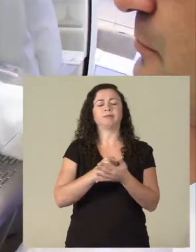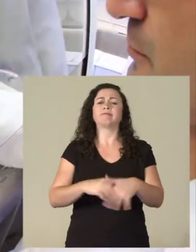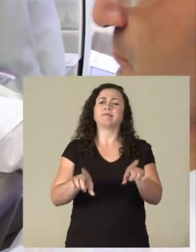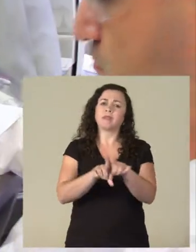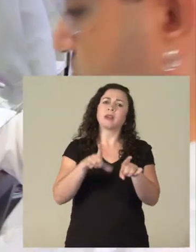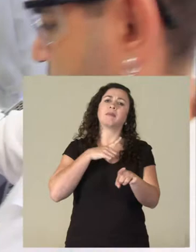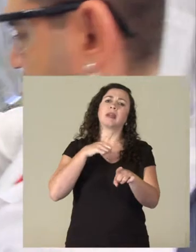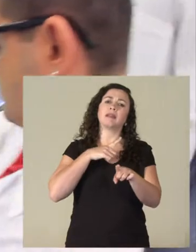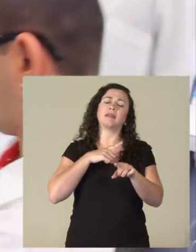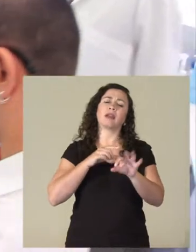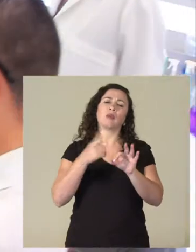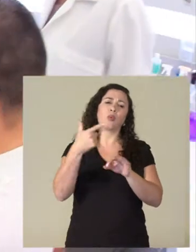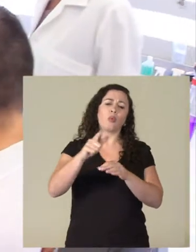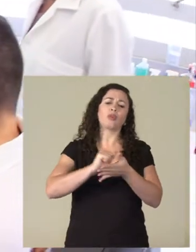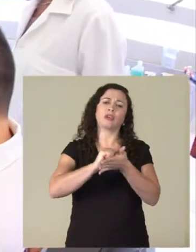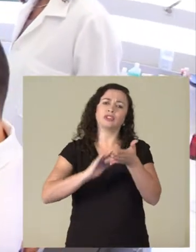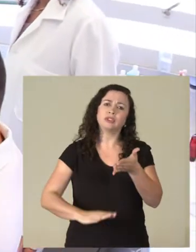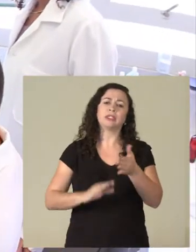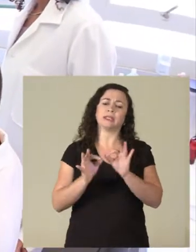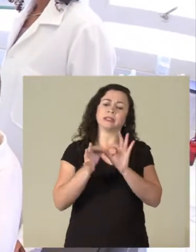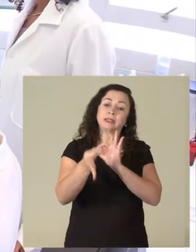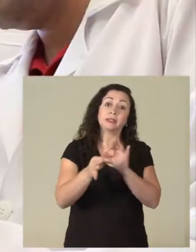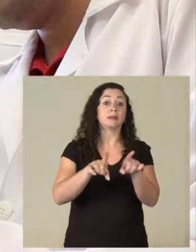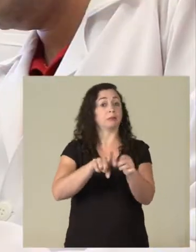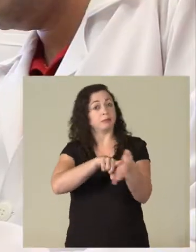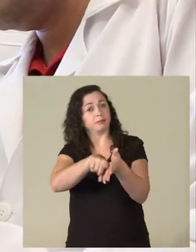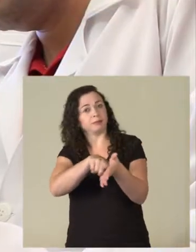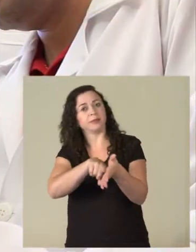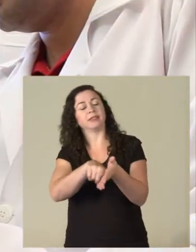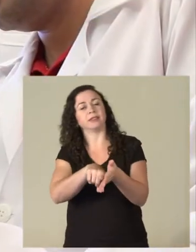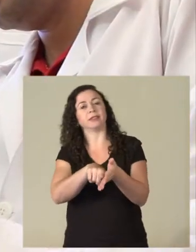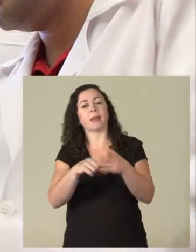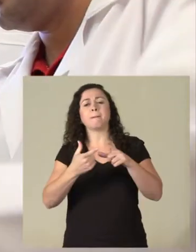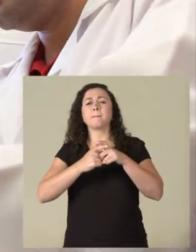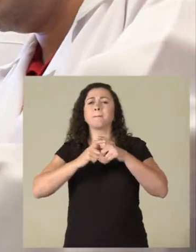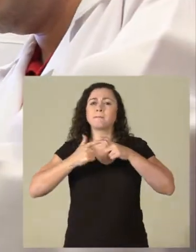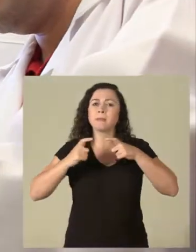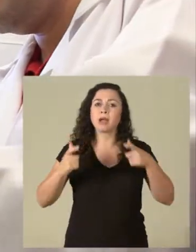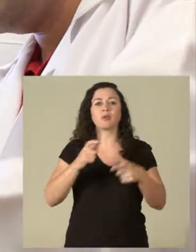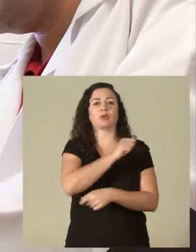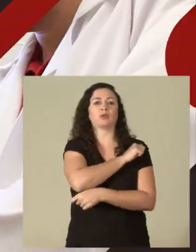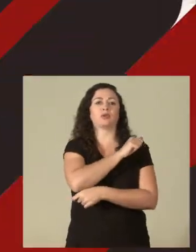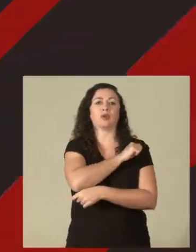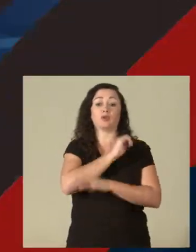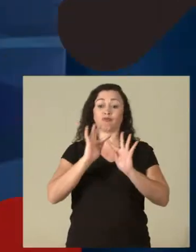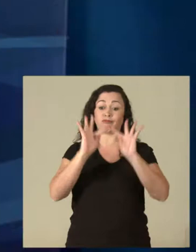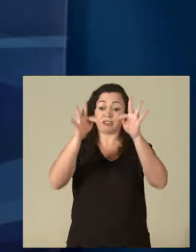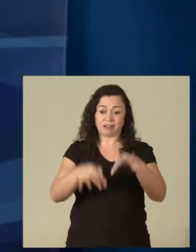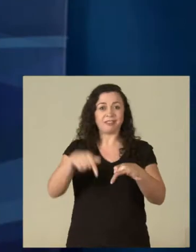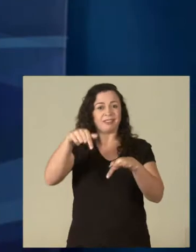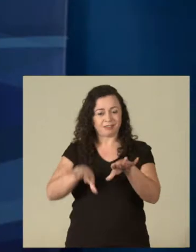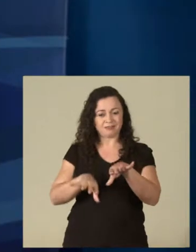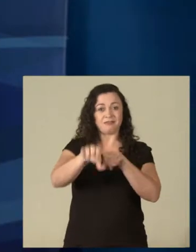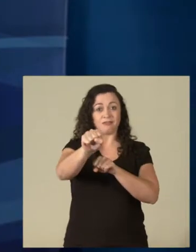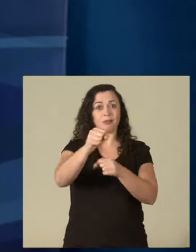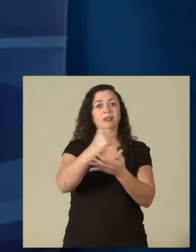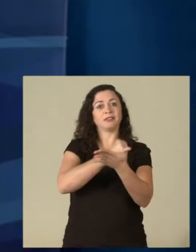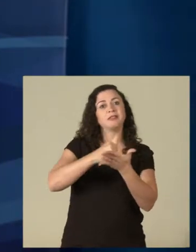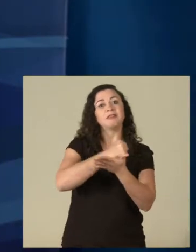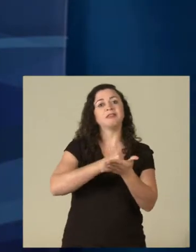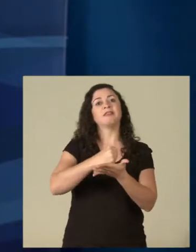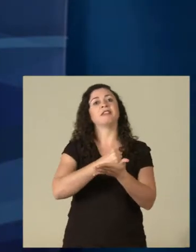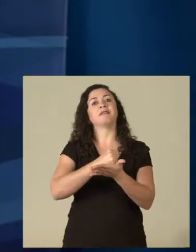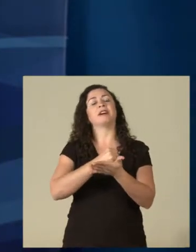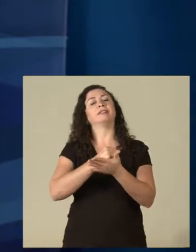atividades de extensão e atividades de pesquisa. A grande maioria dos alunos que saem da Faculdade de Ciências Farmacêuticas da